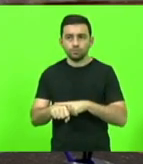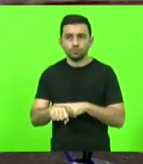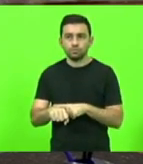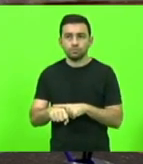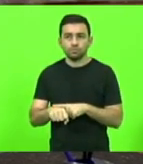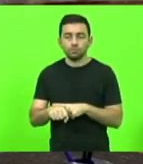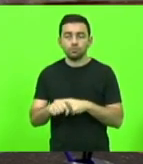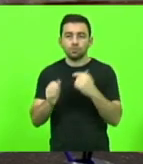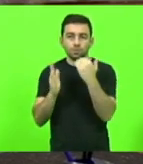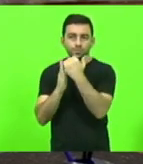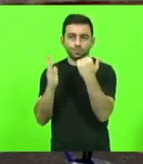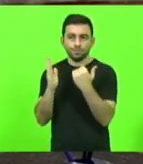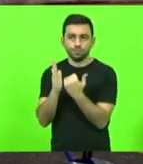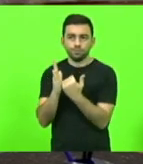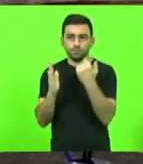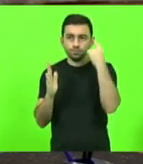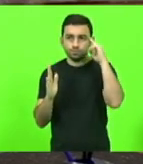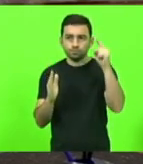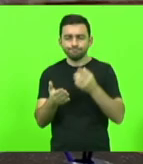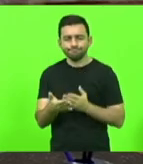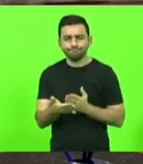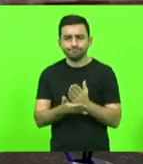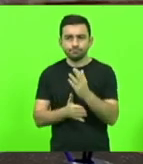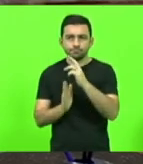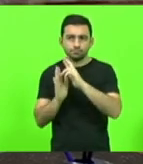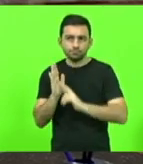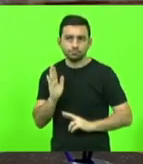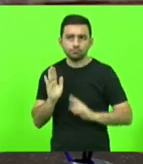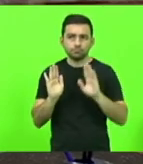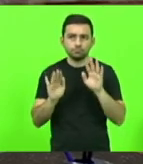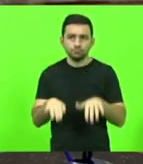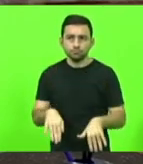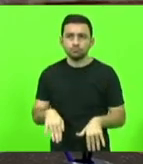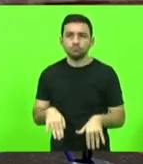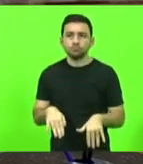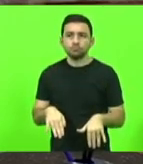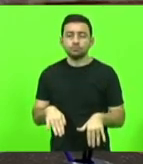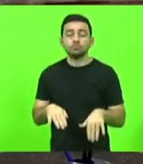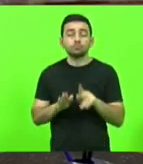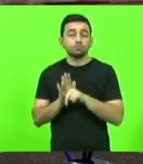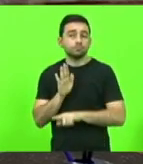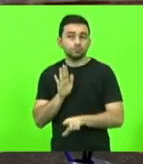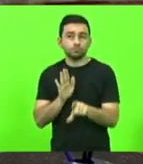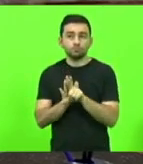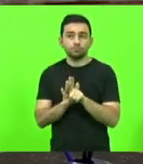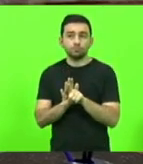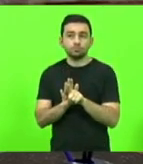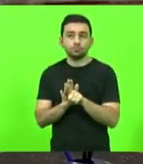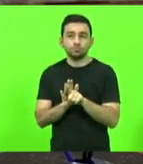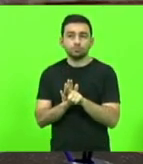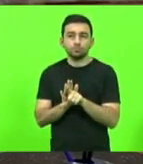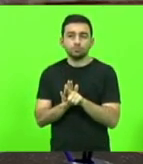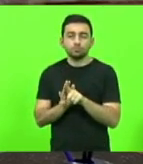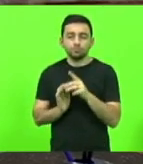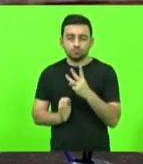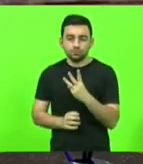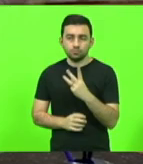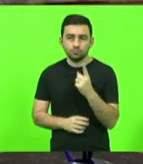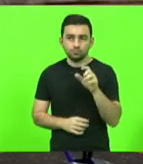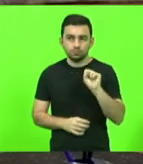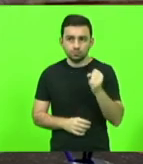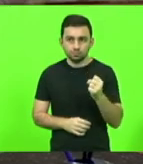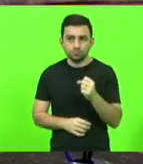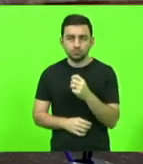Ordem do dia. Foram aprovadas as redações finais e exarados aos projetos de leis 318,